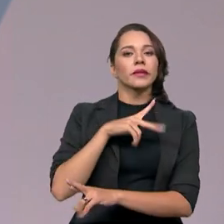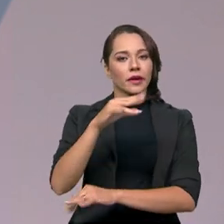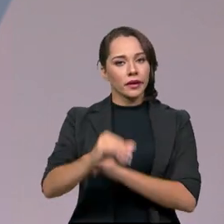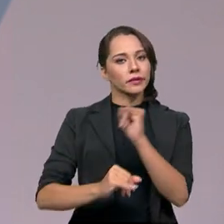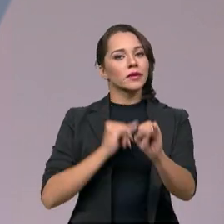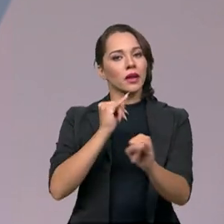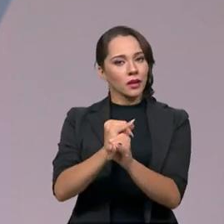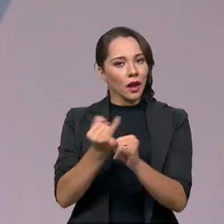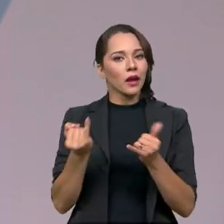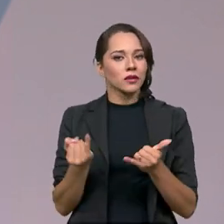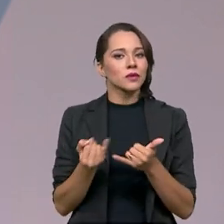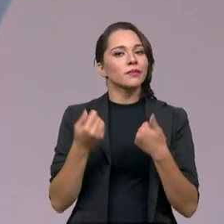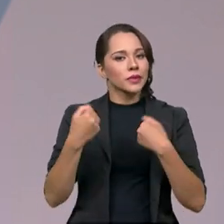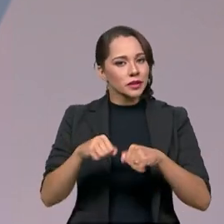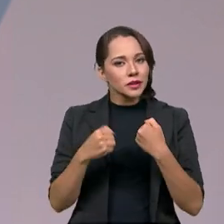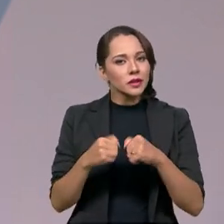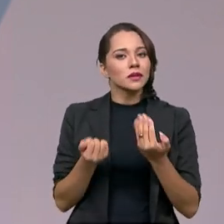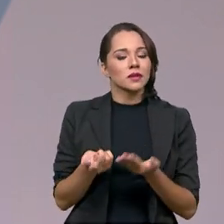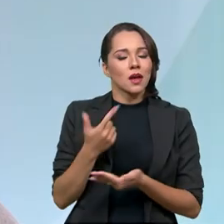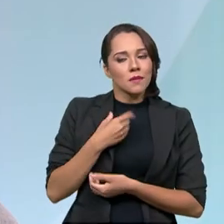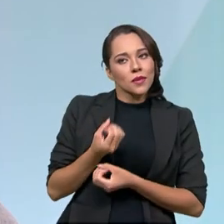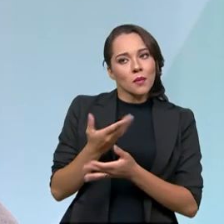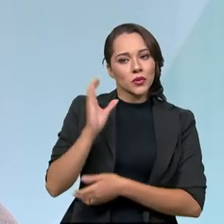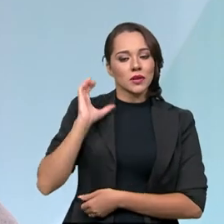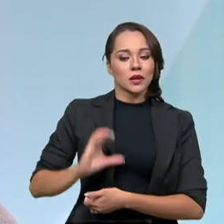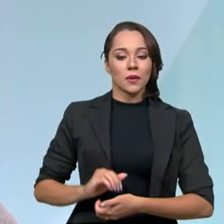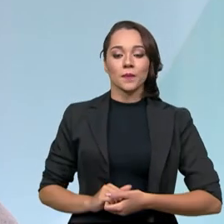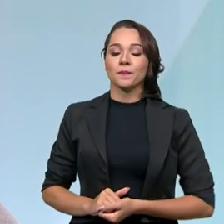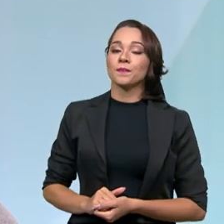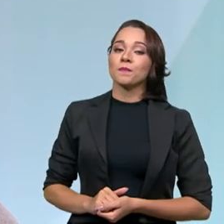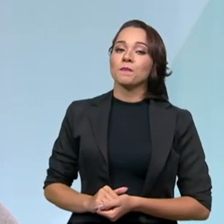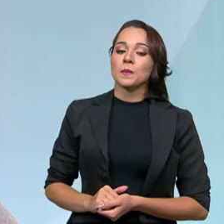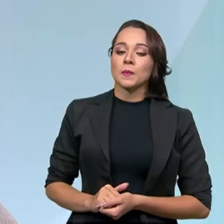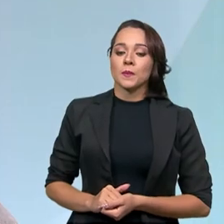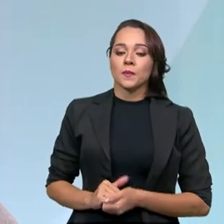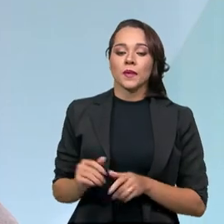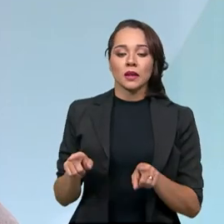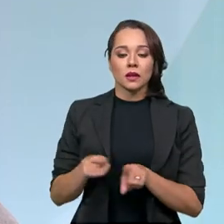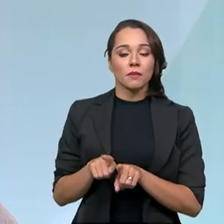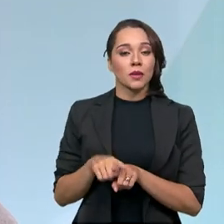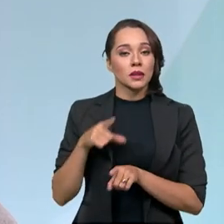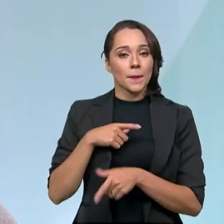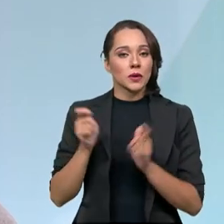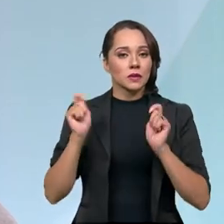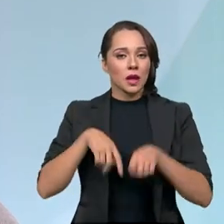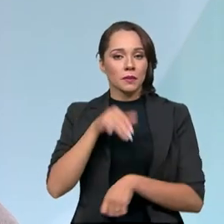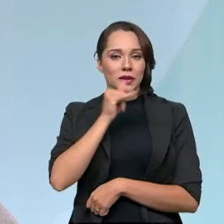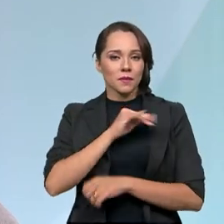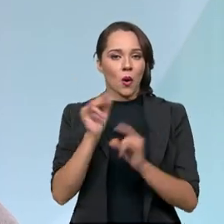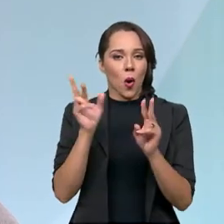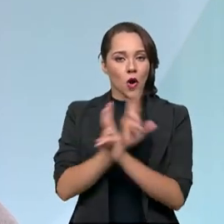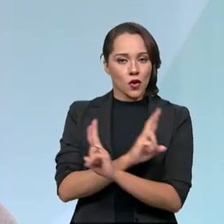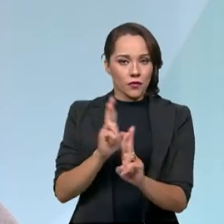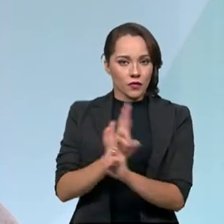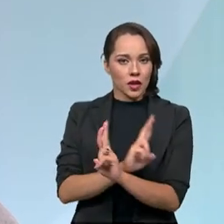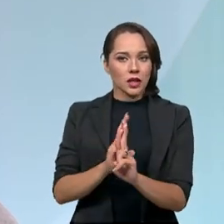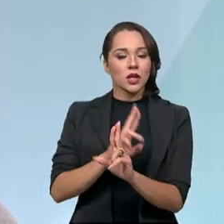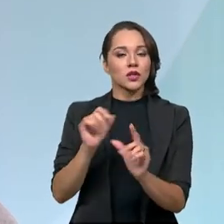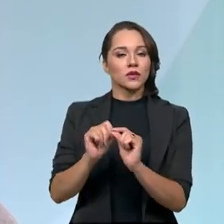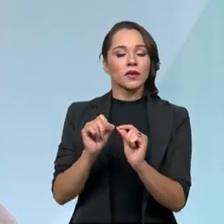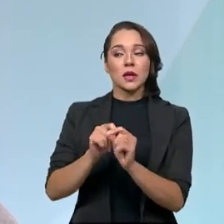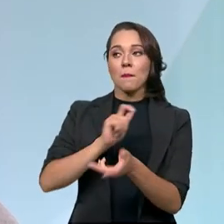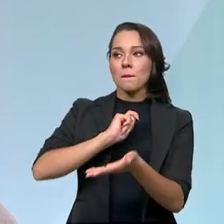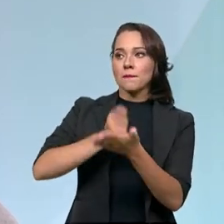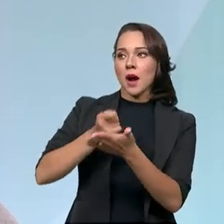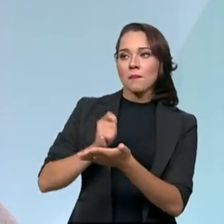sinal de internet oferecendo ao cidadão. Além disso, a possibilidade, no caso das rodovias concedidas, de fazer